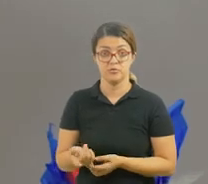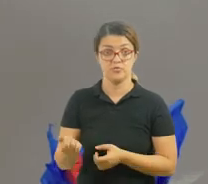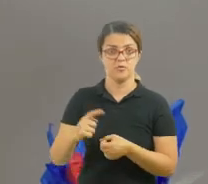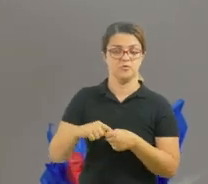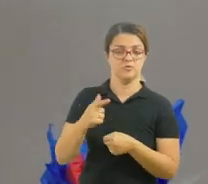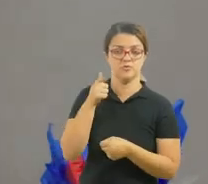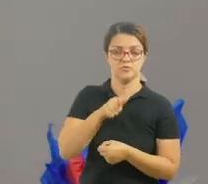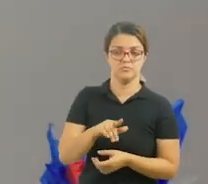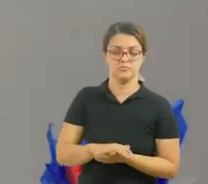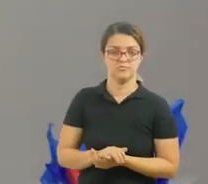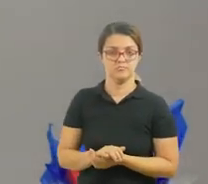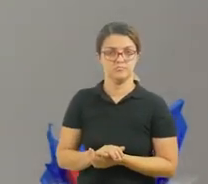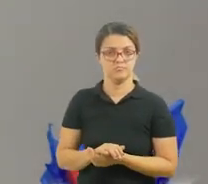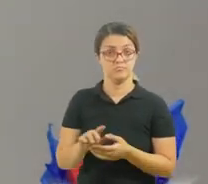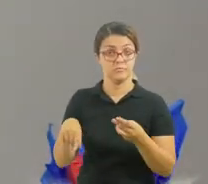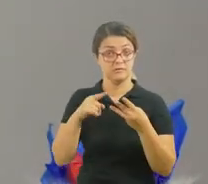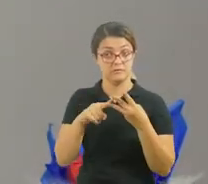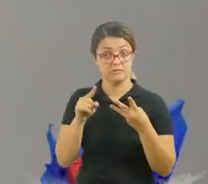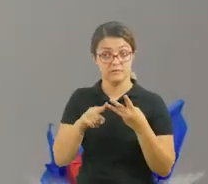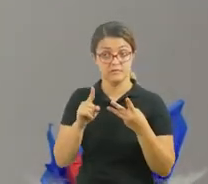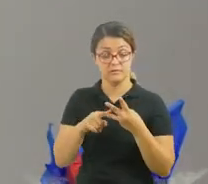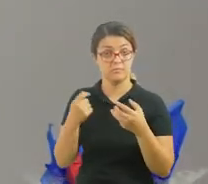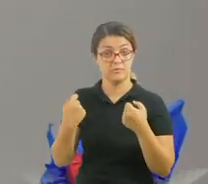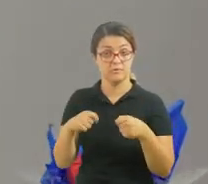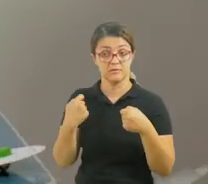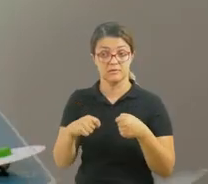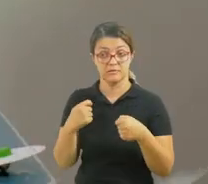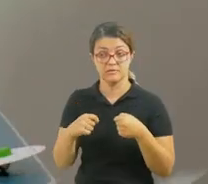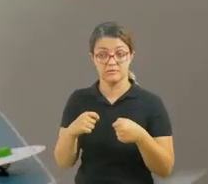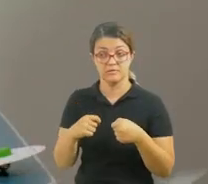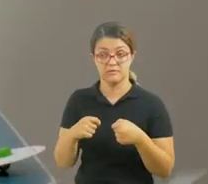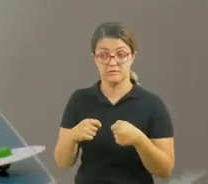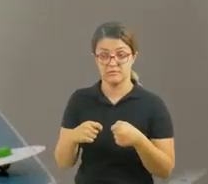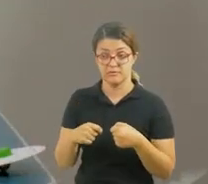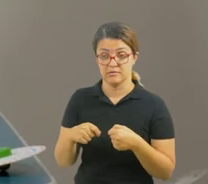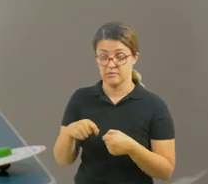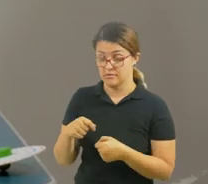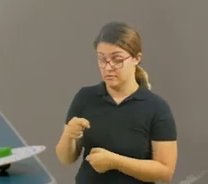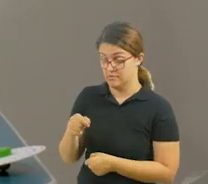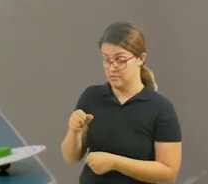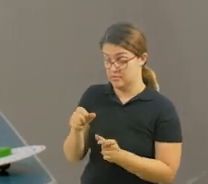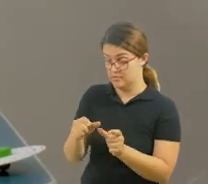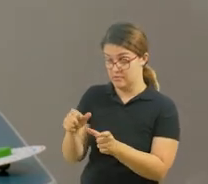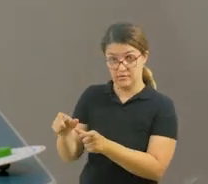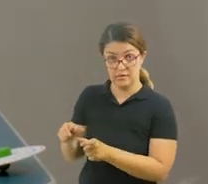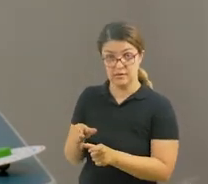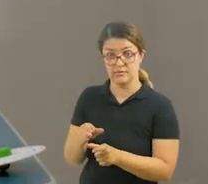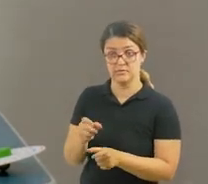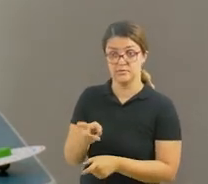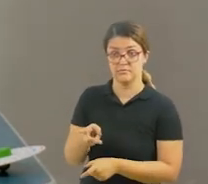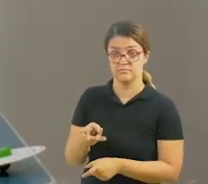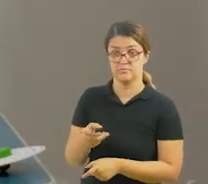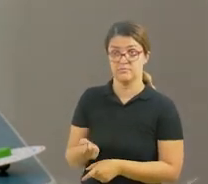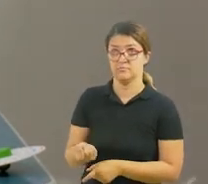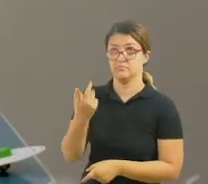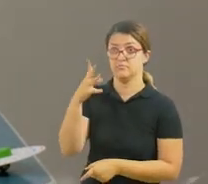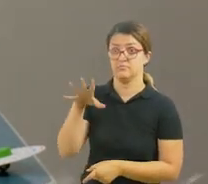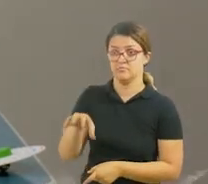de novo. A terceira parte, vocês precisam pegar três saquinhos. Eu vou tentar.